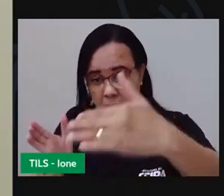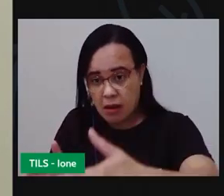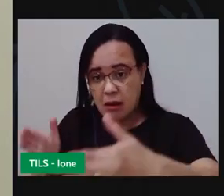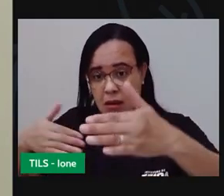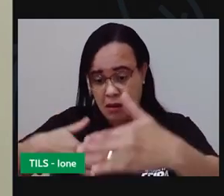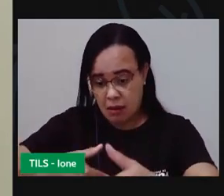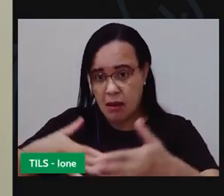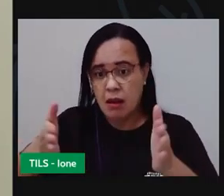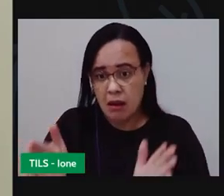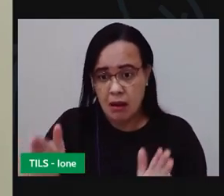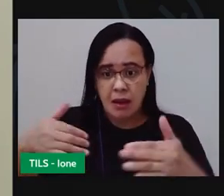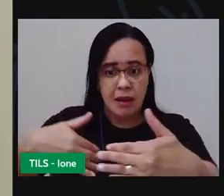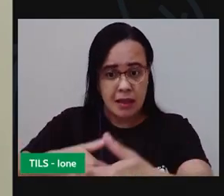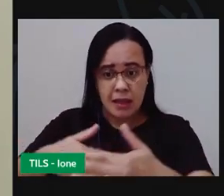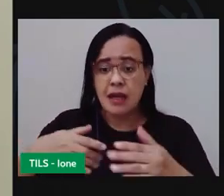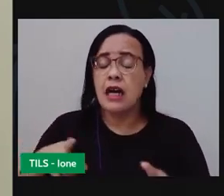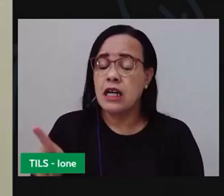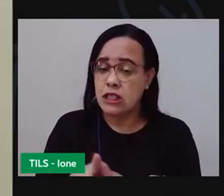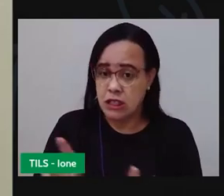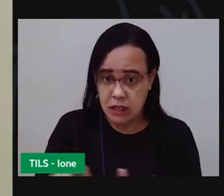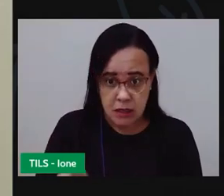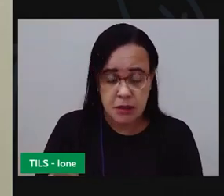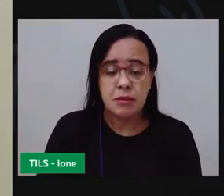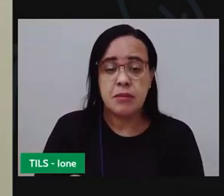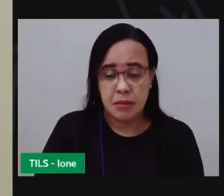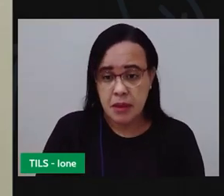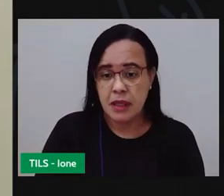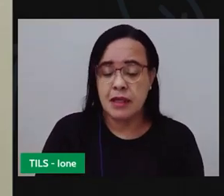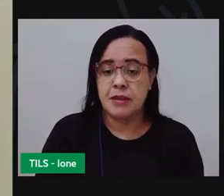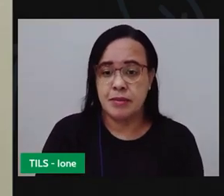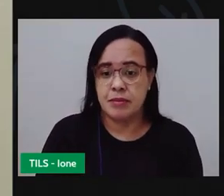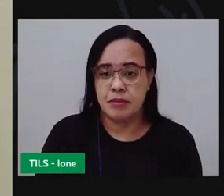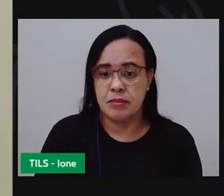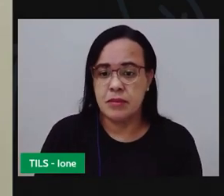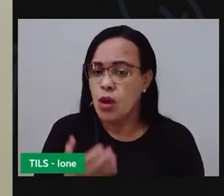cereal, caixas de